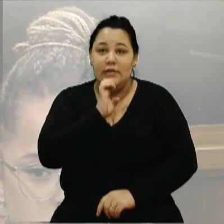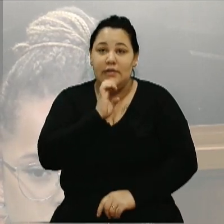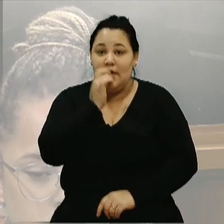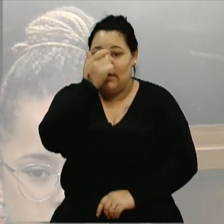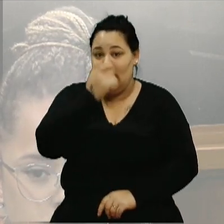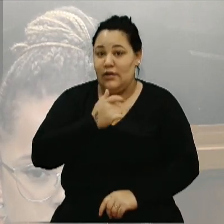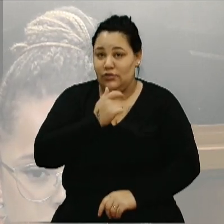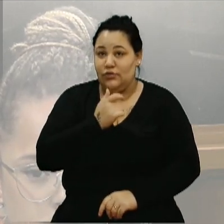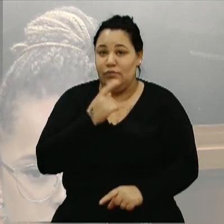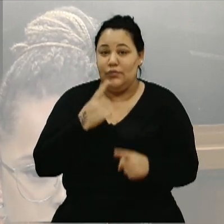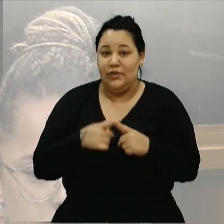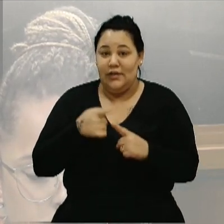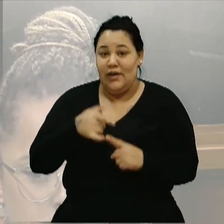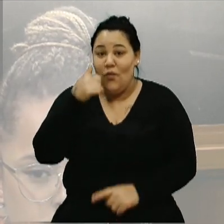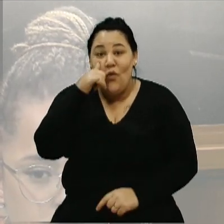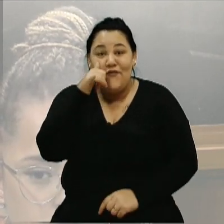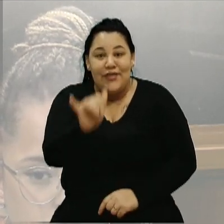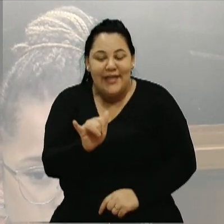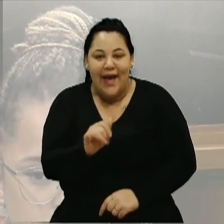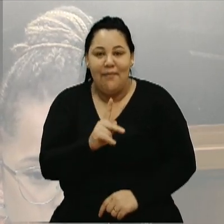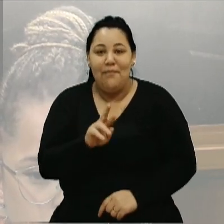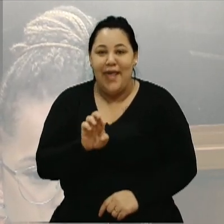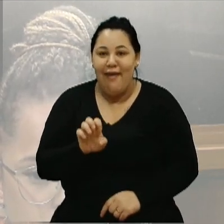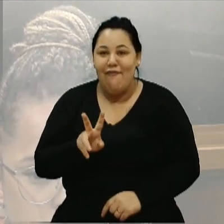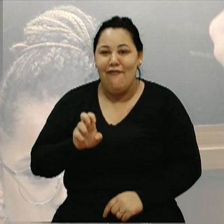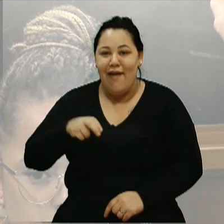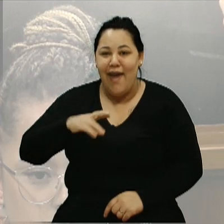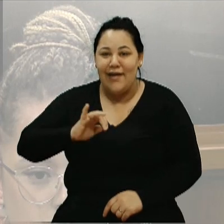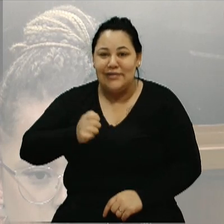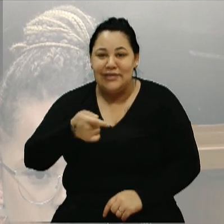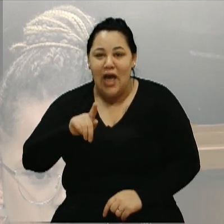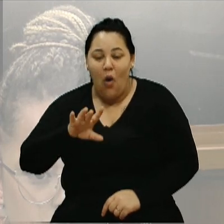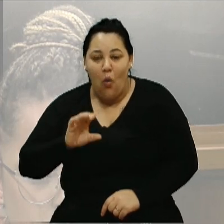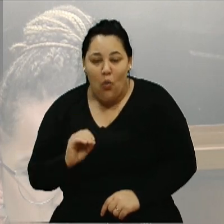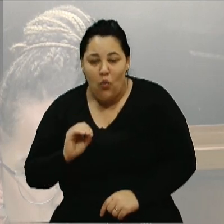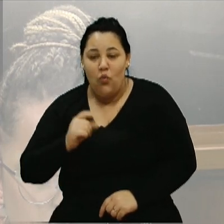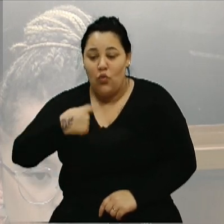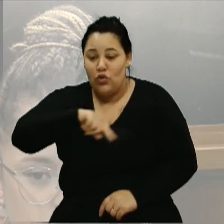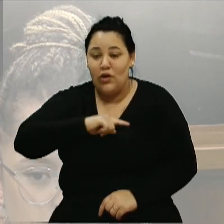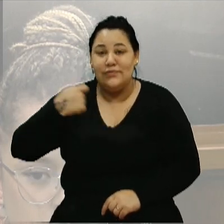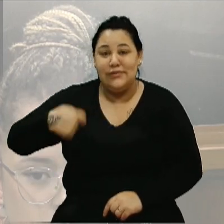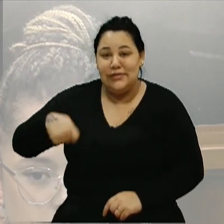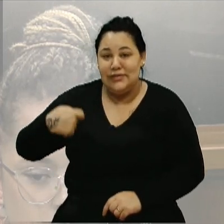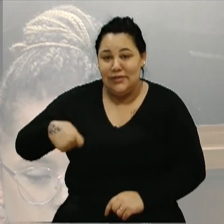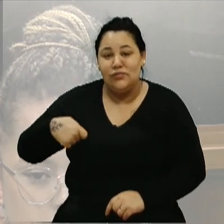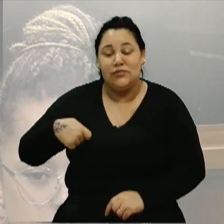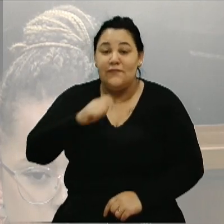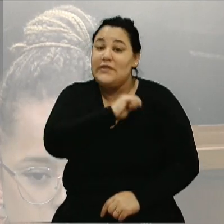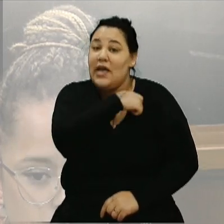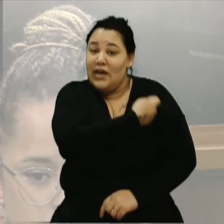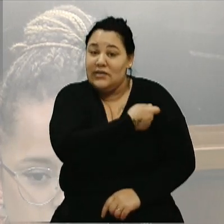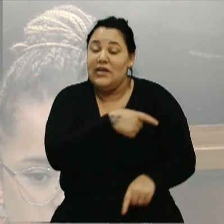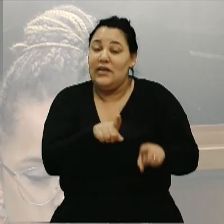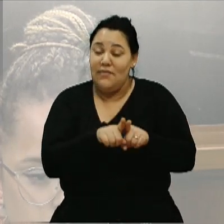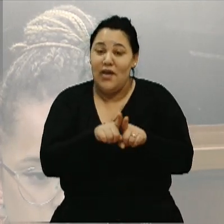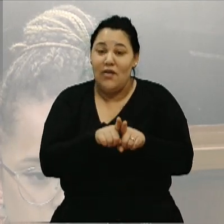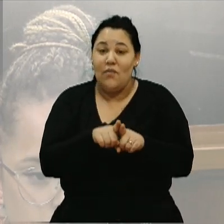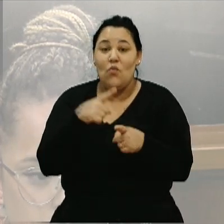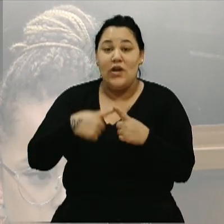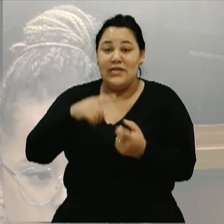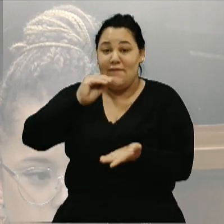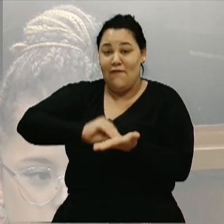o mote principal que nós precisamos, enquanto vereadores, fiscalizar. Se faltam